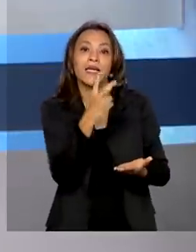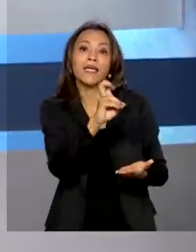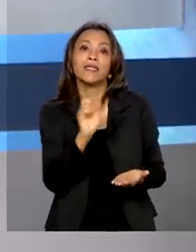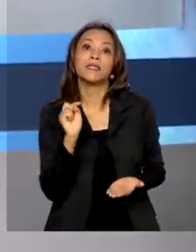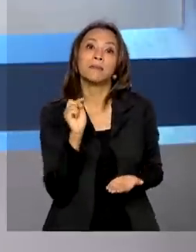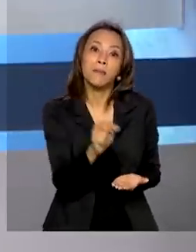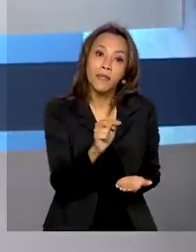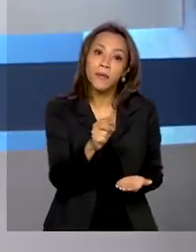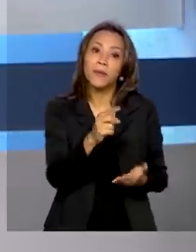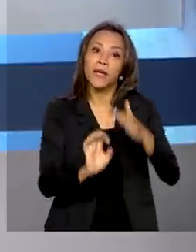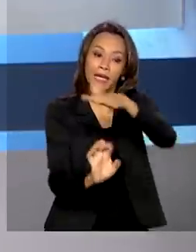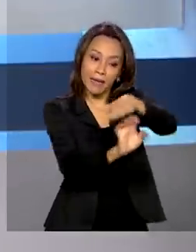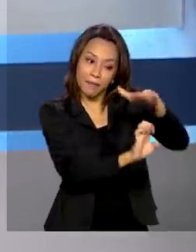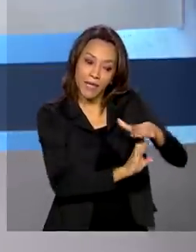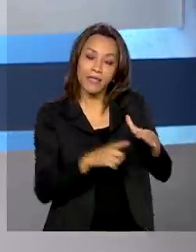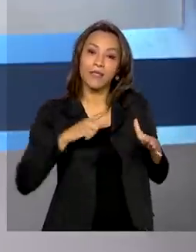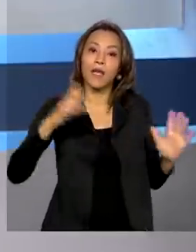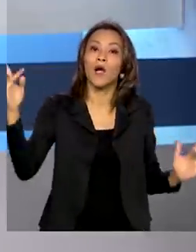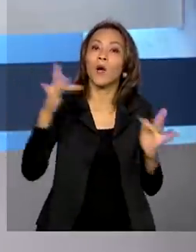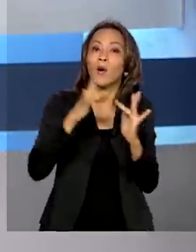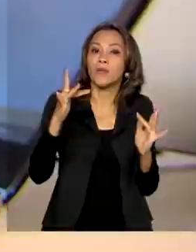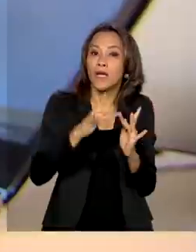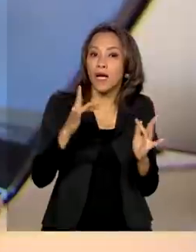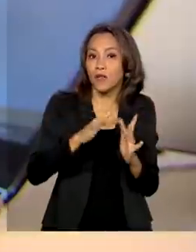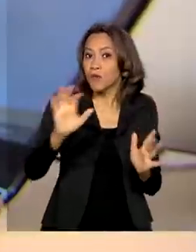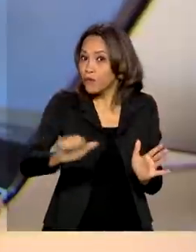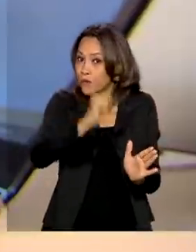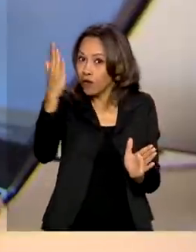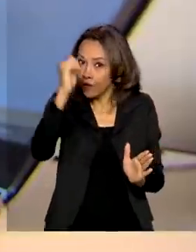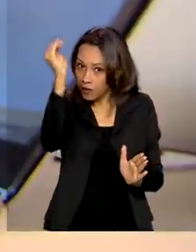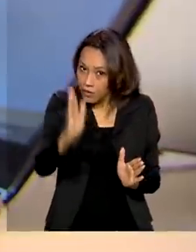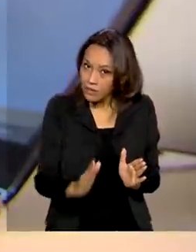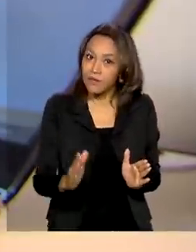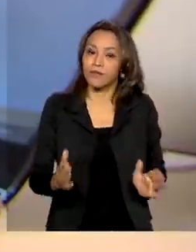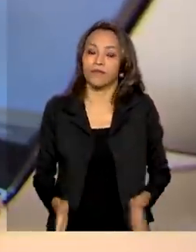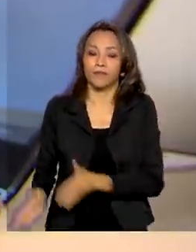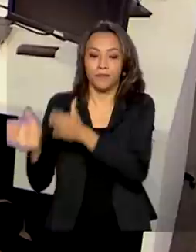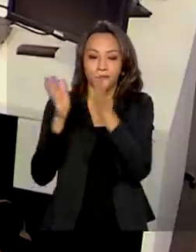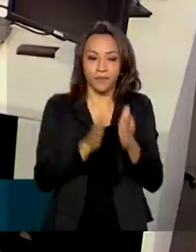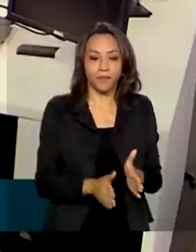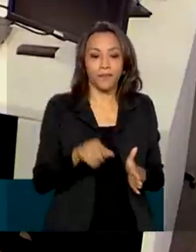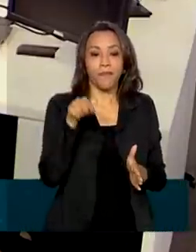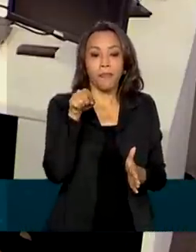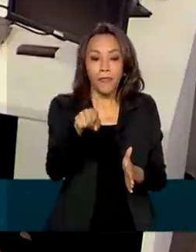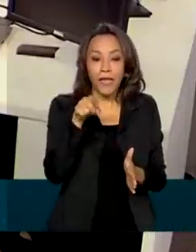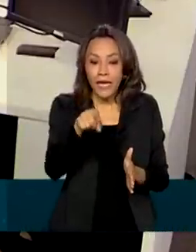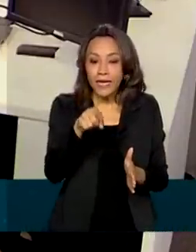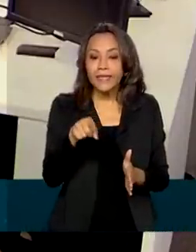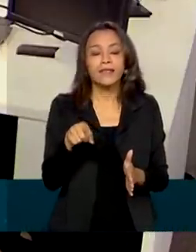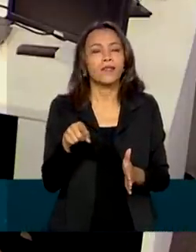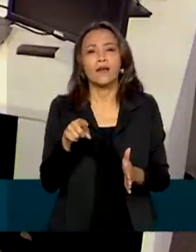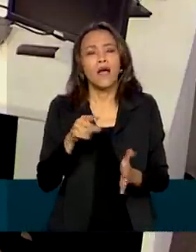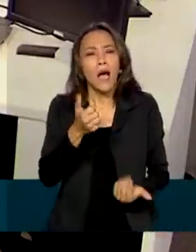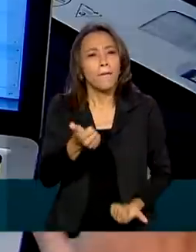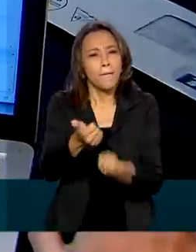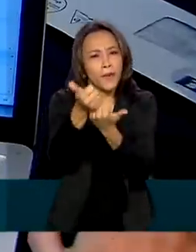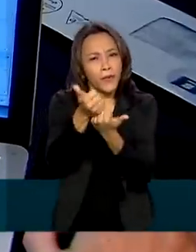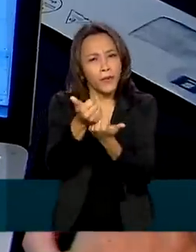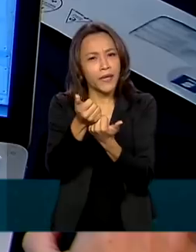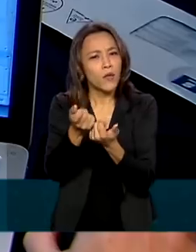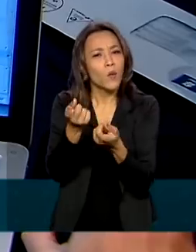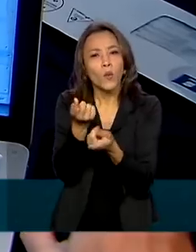contato com o mercado internacional. O Inovativa Brasil favorece o desenvolvimento de